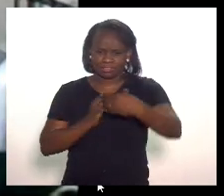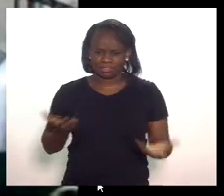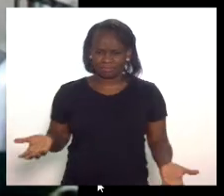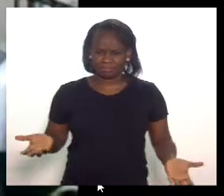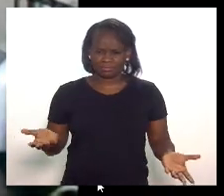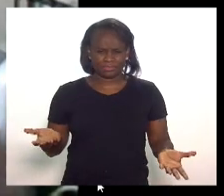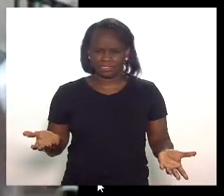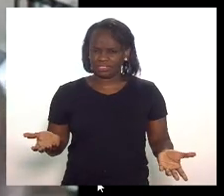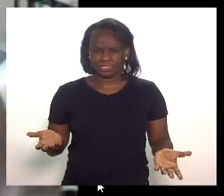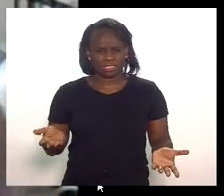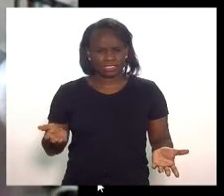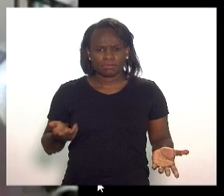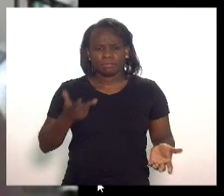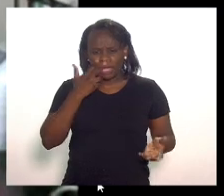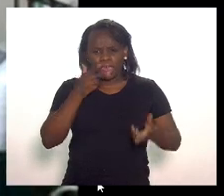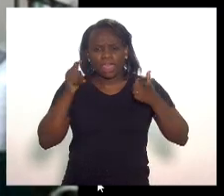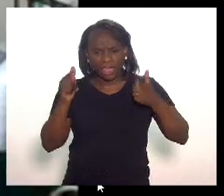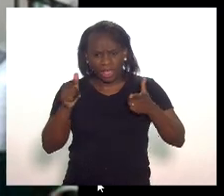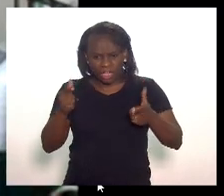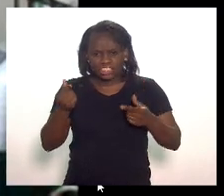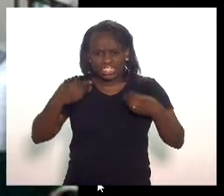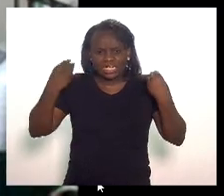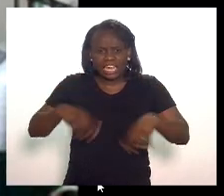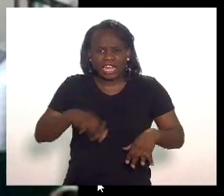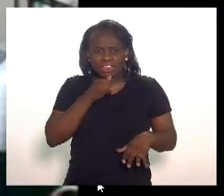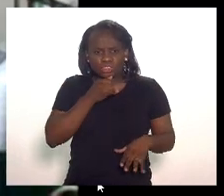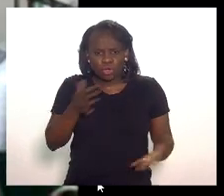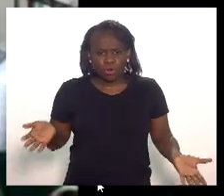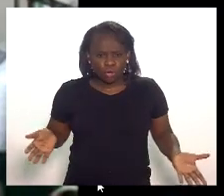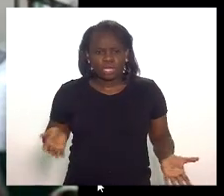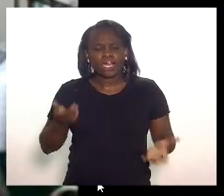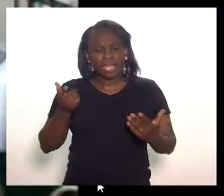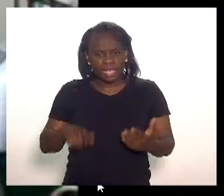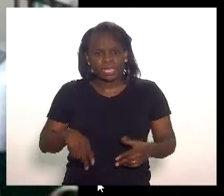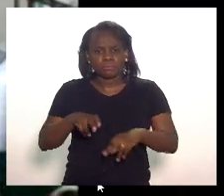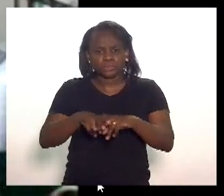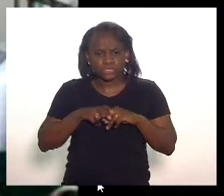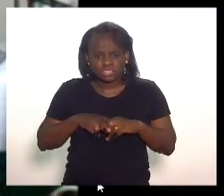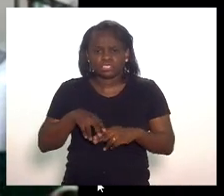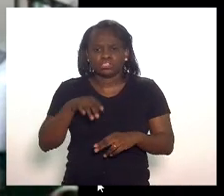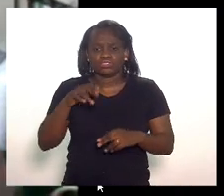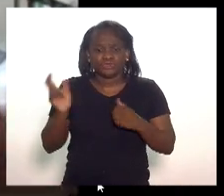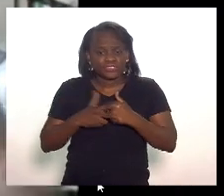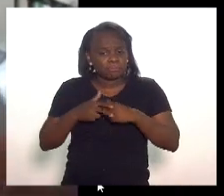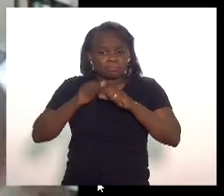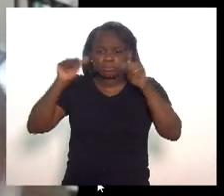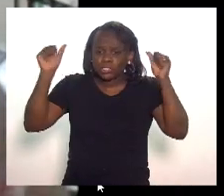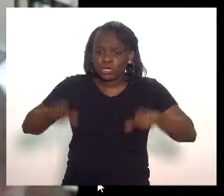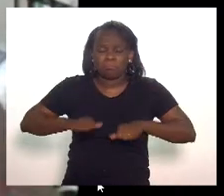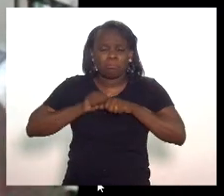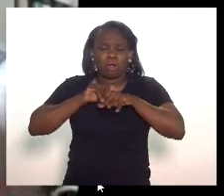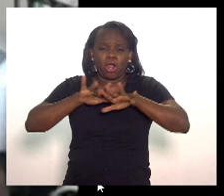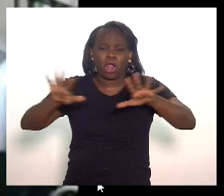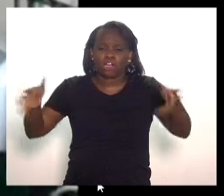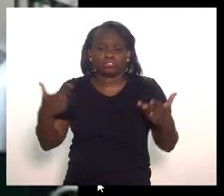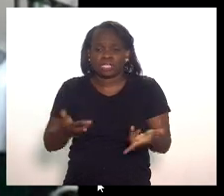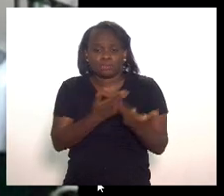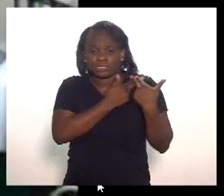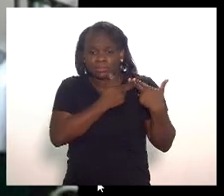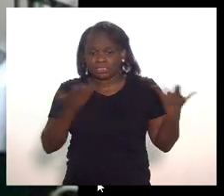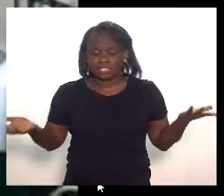isso é uma galhofa com dinheiro público é isso que tem feito a situação do vírus ficar descontrolado essa irresponsabilidade